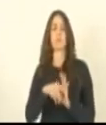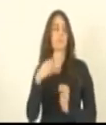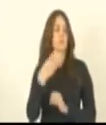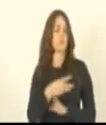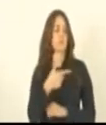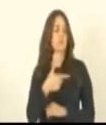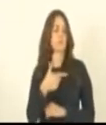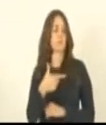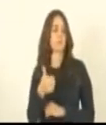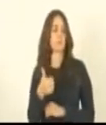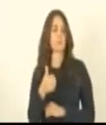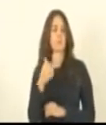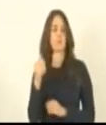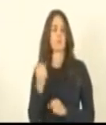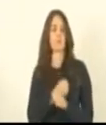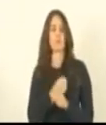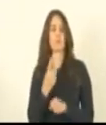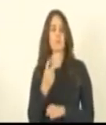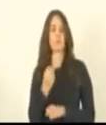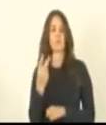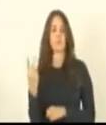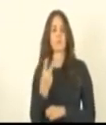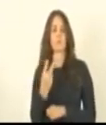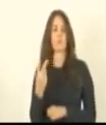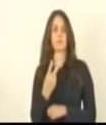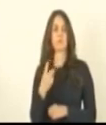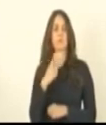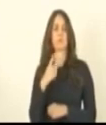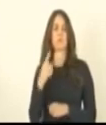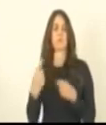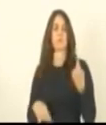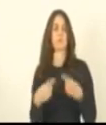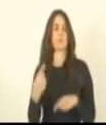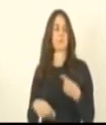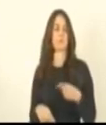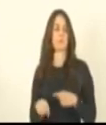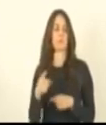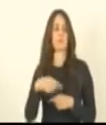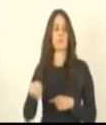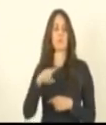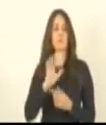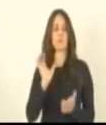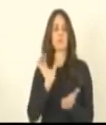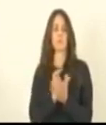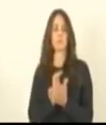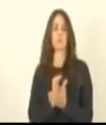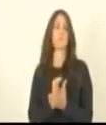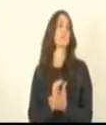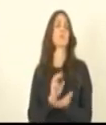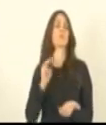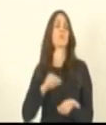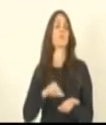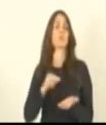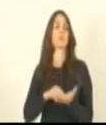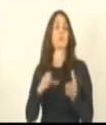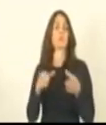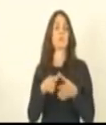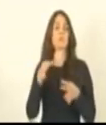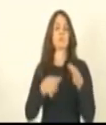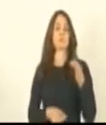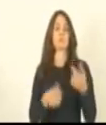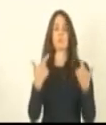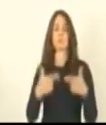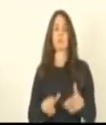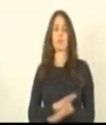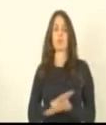-2022. devolvo a nãoenha discussão aos deputados membros da Comissão de Justiça. Não havendo quem